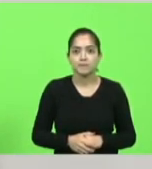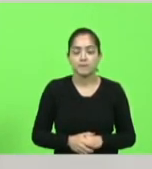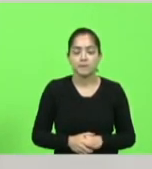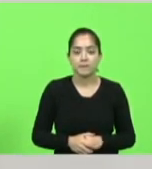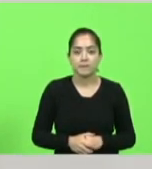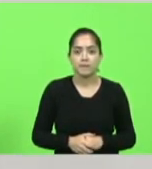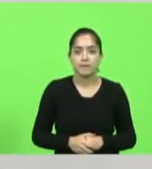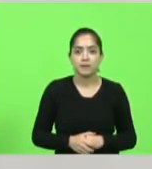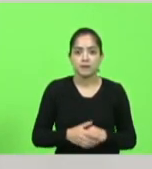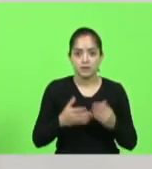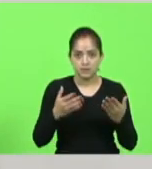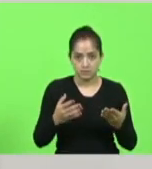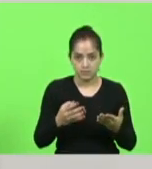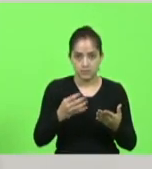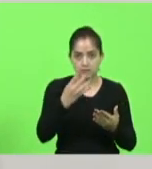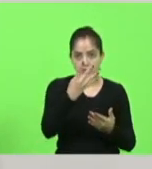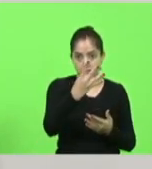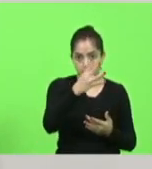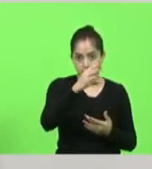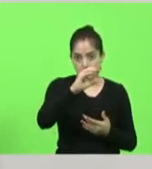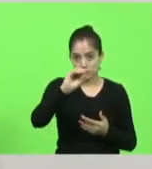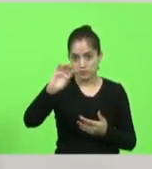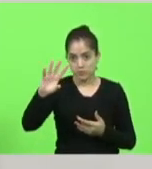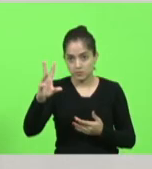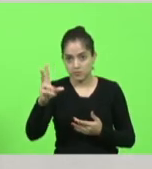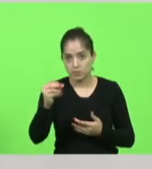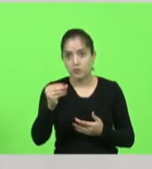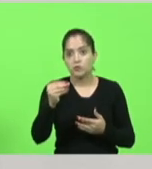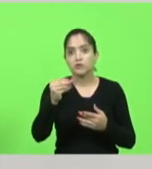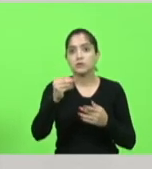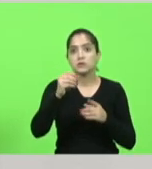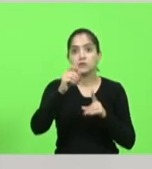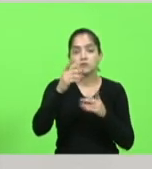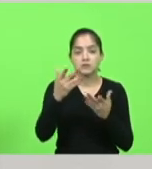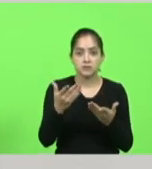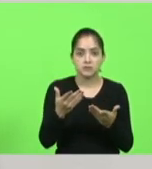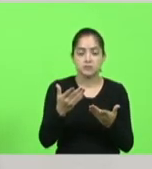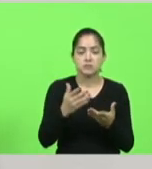Esses 400 milhões mensais, ou melhor,